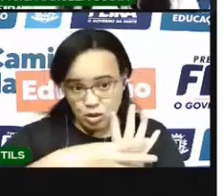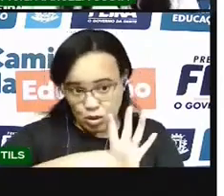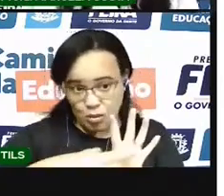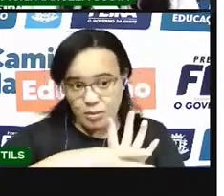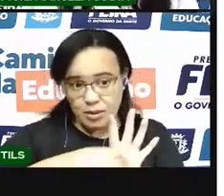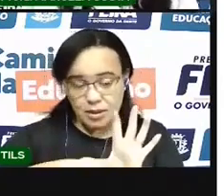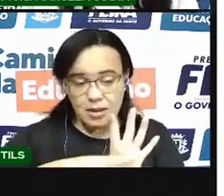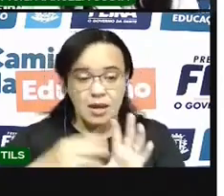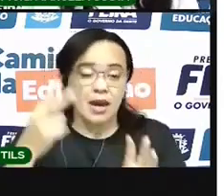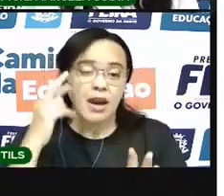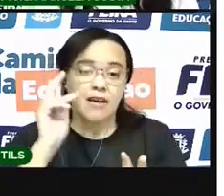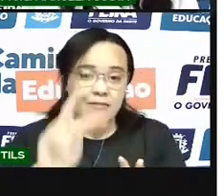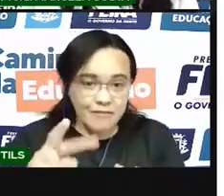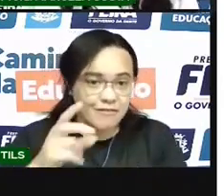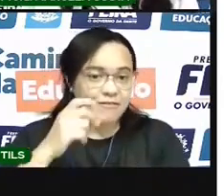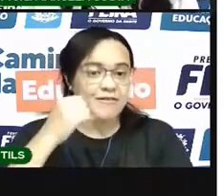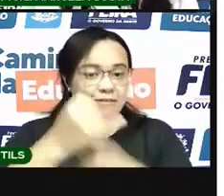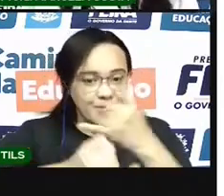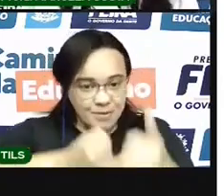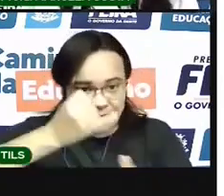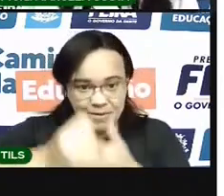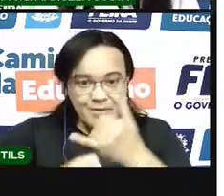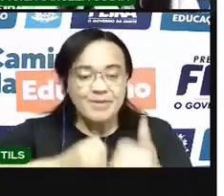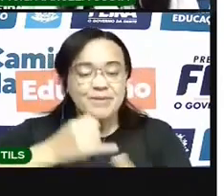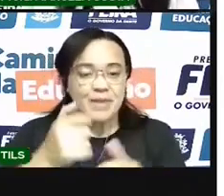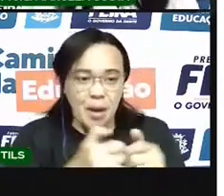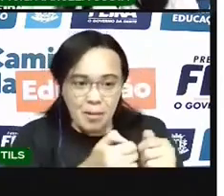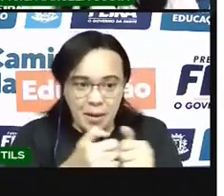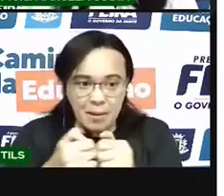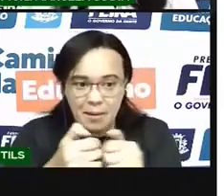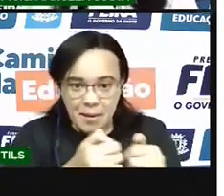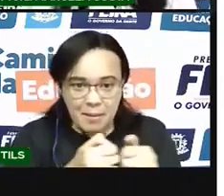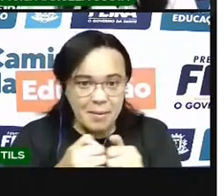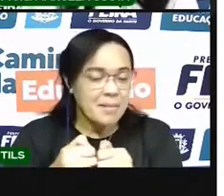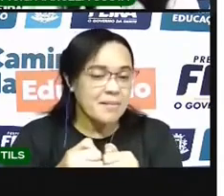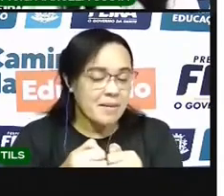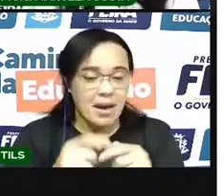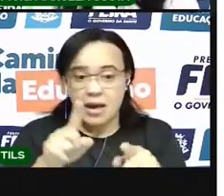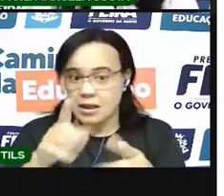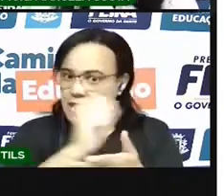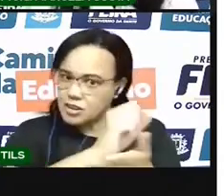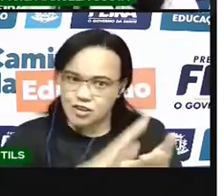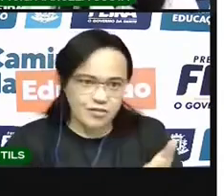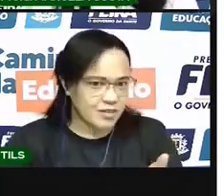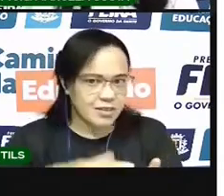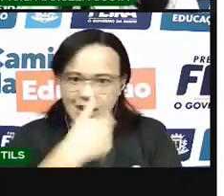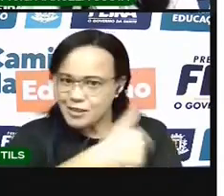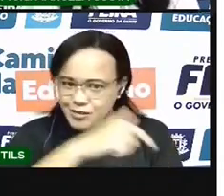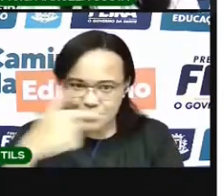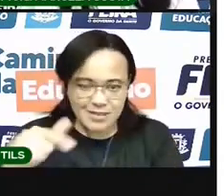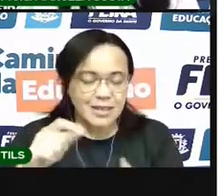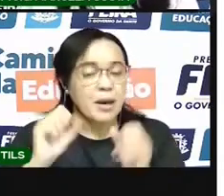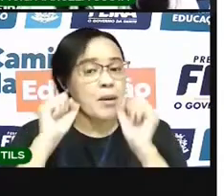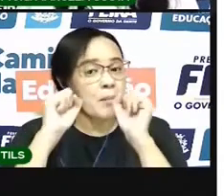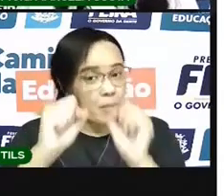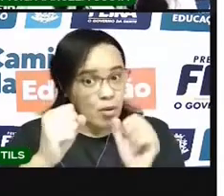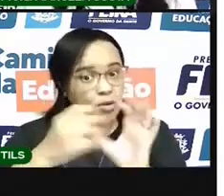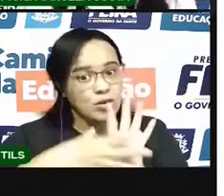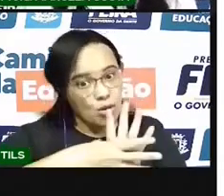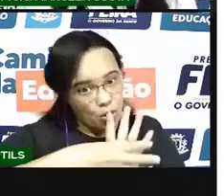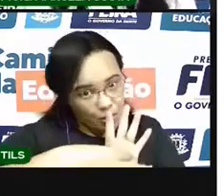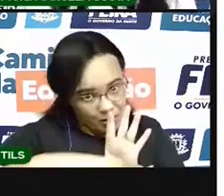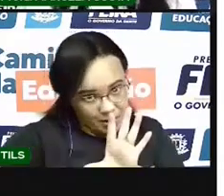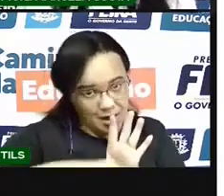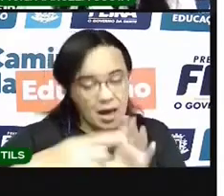joguinho. Tá? Esse link. Não tá aí na sua atividade. Então você pode copiar. Ou